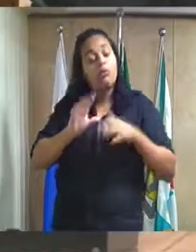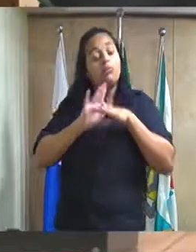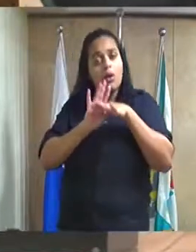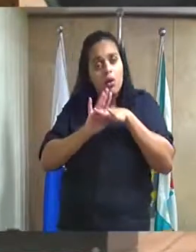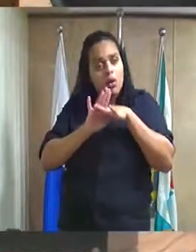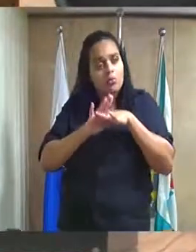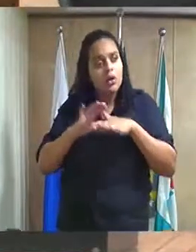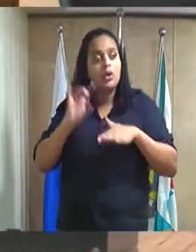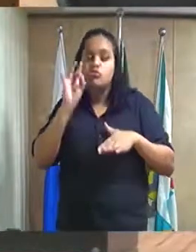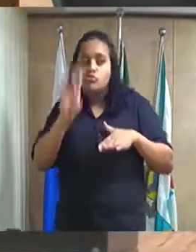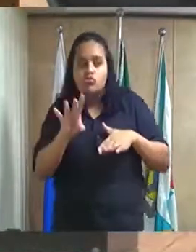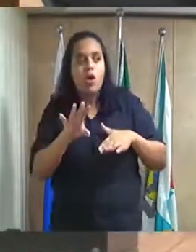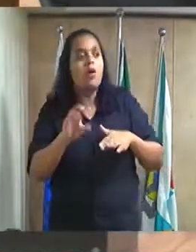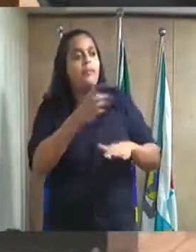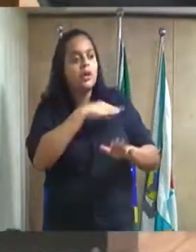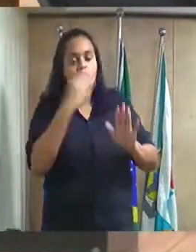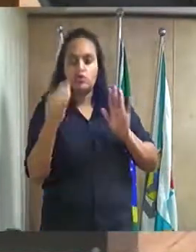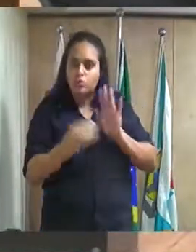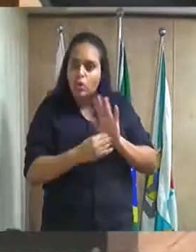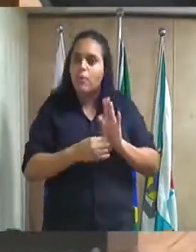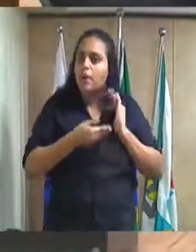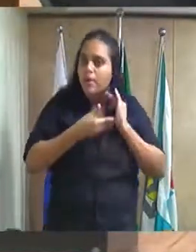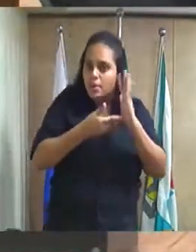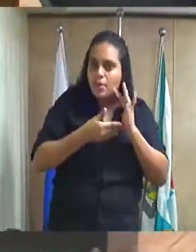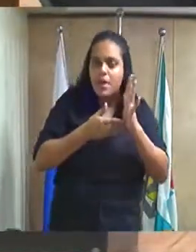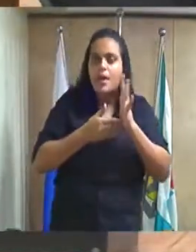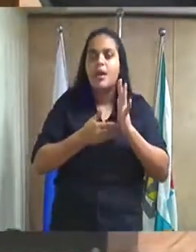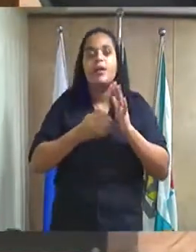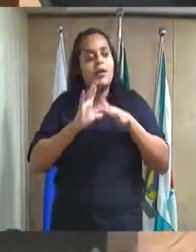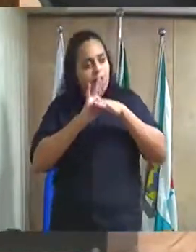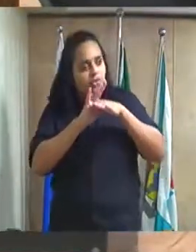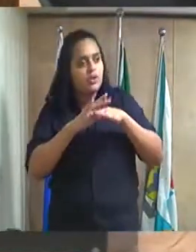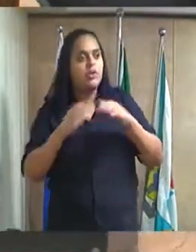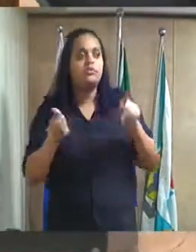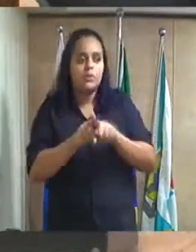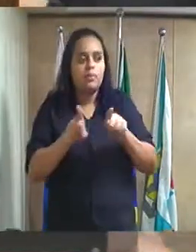não só no seu bairro, pela cidade do Duque de Caxias. Obrigado.